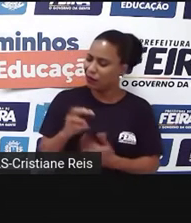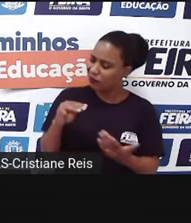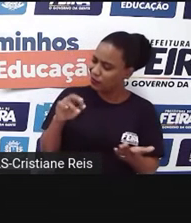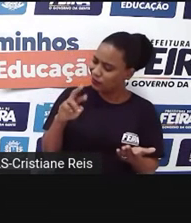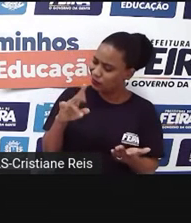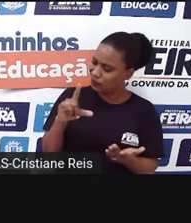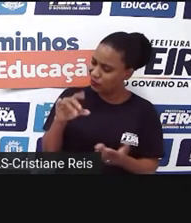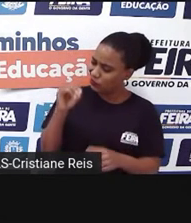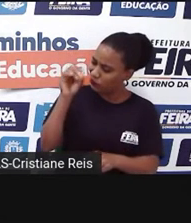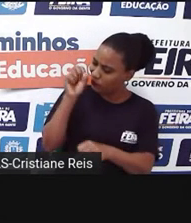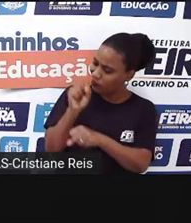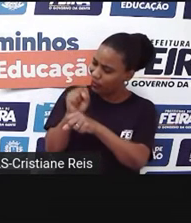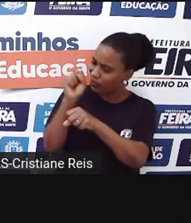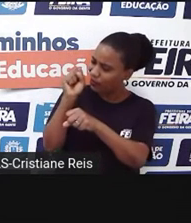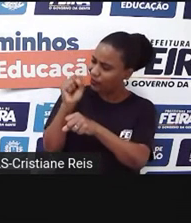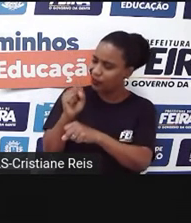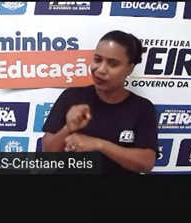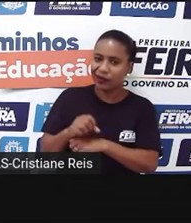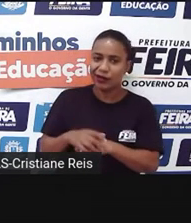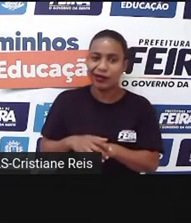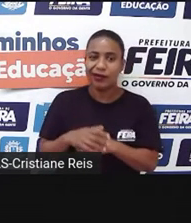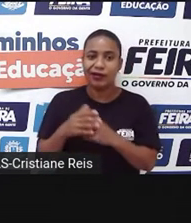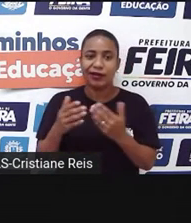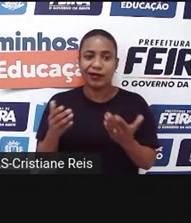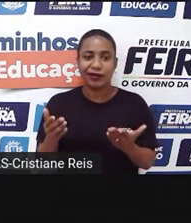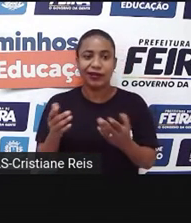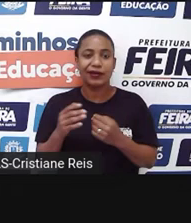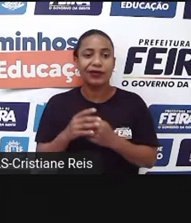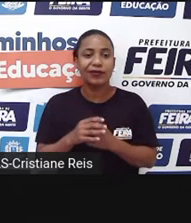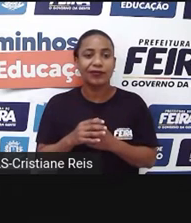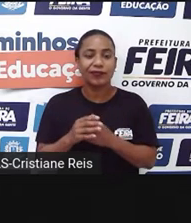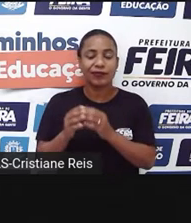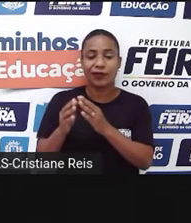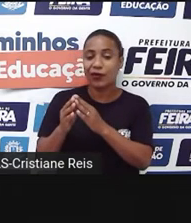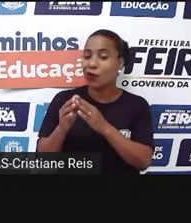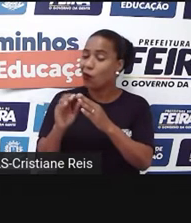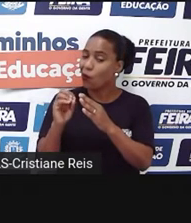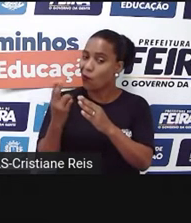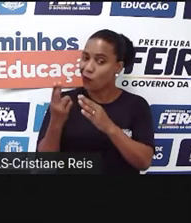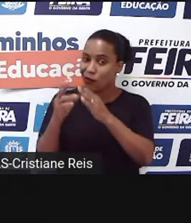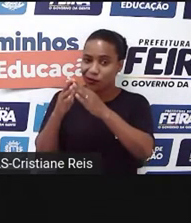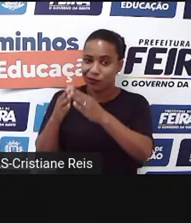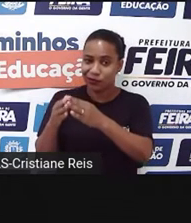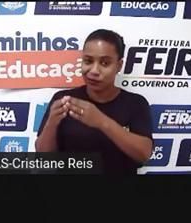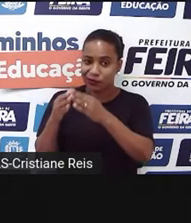Marcelos. Ou então, na verdade, o que ele quer é pedir para que